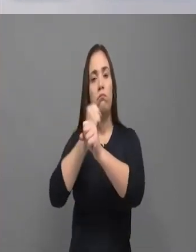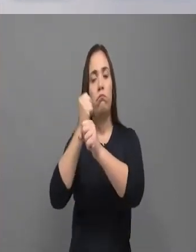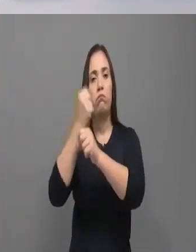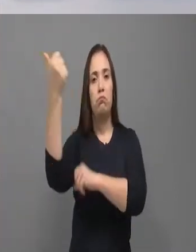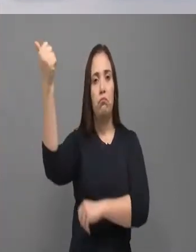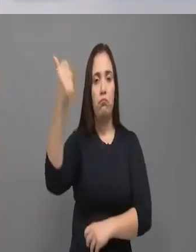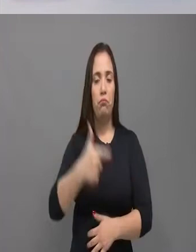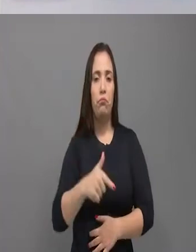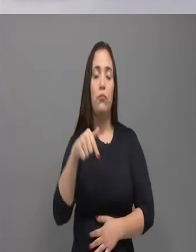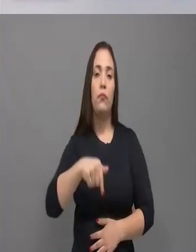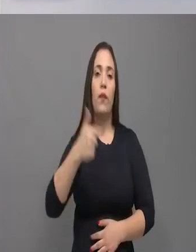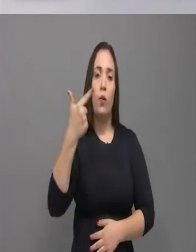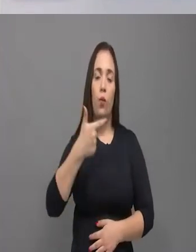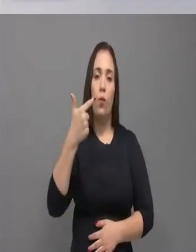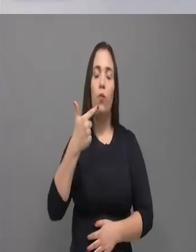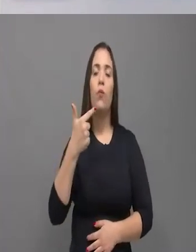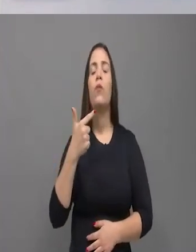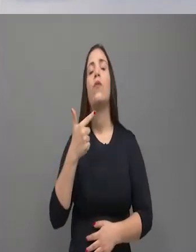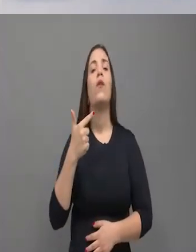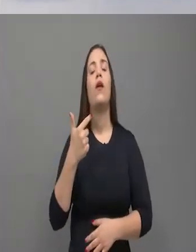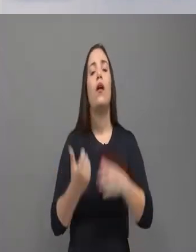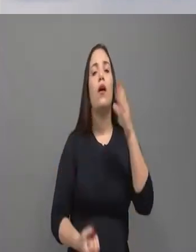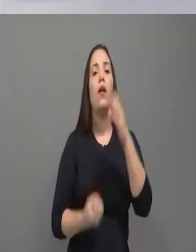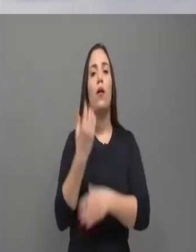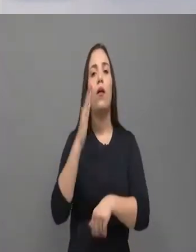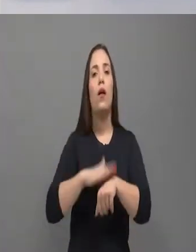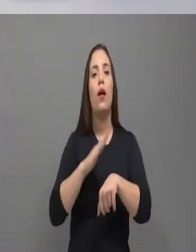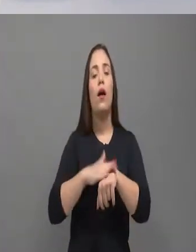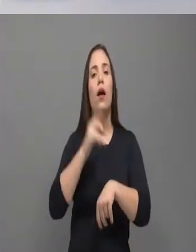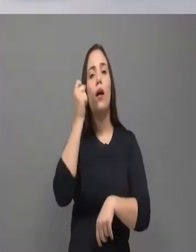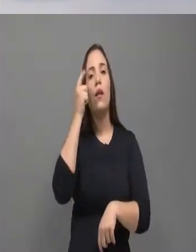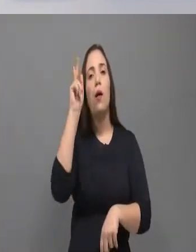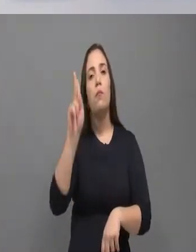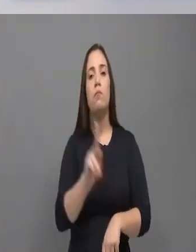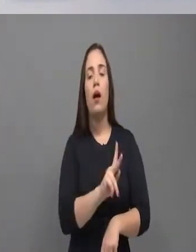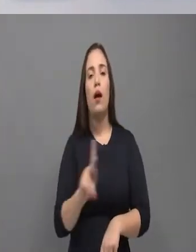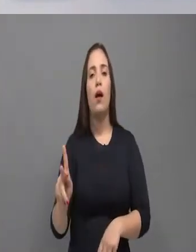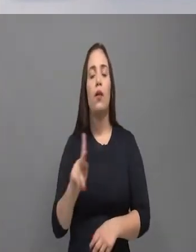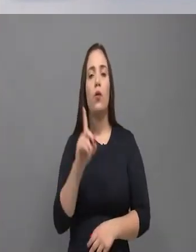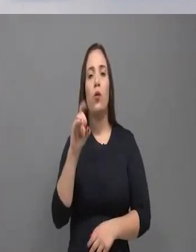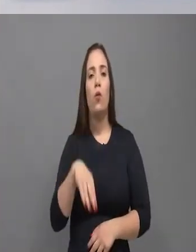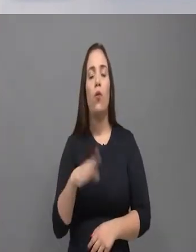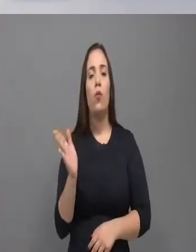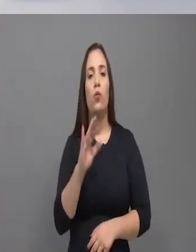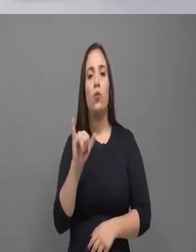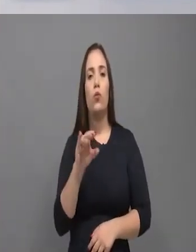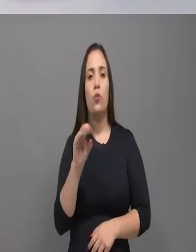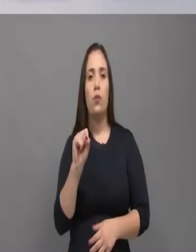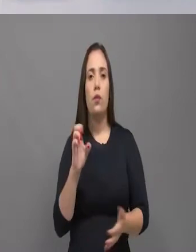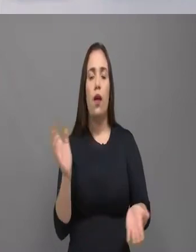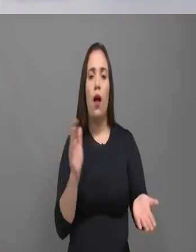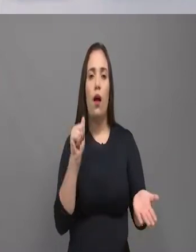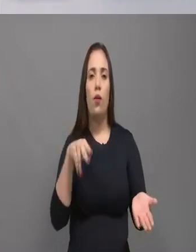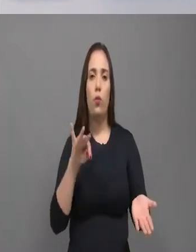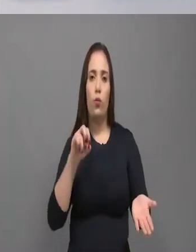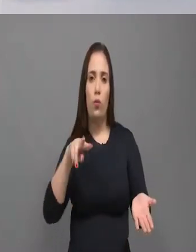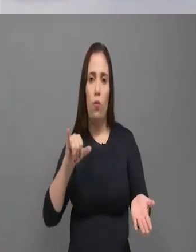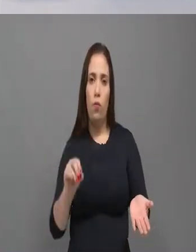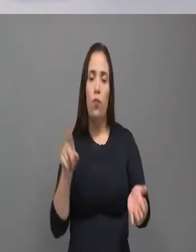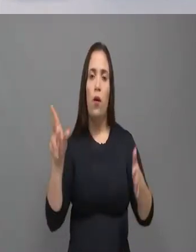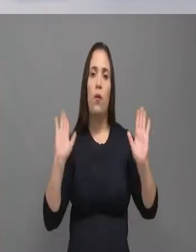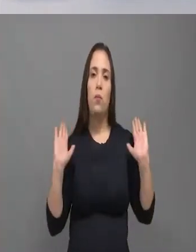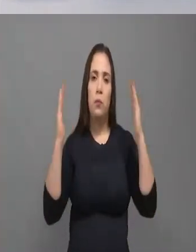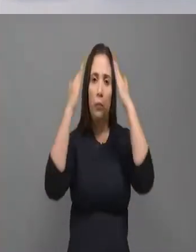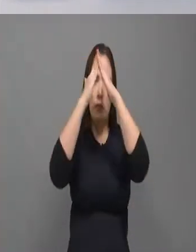bispo aqui de Fortaleza, né, da região. E foi uma ideia criada porque o que é que acontecia?